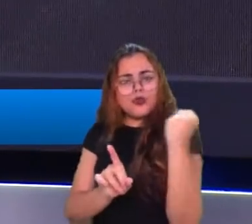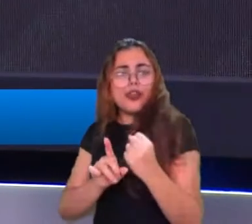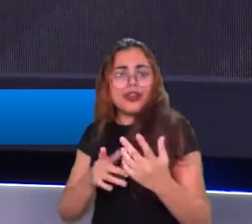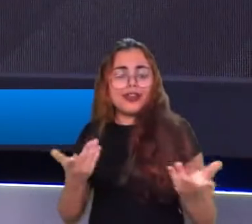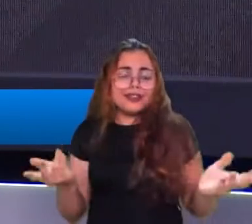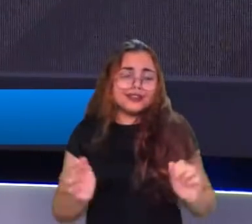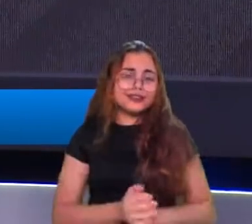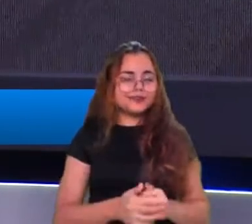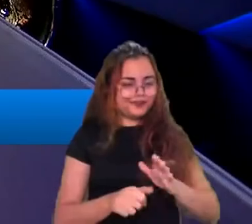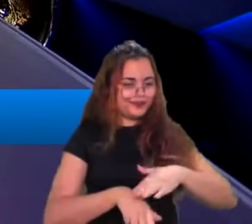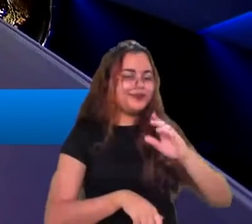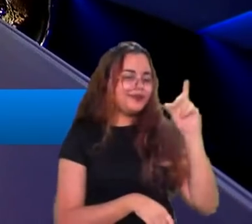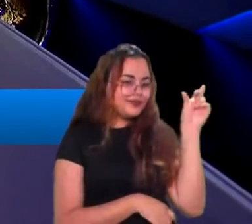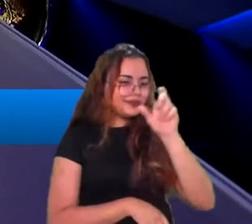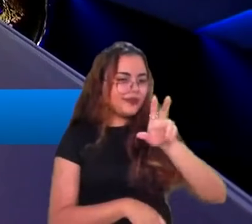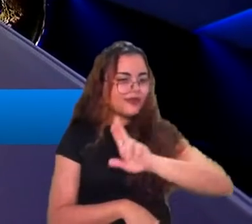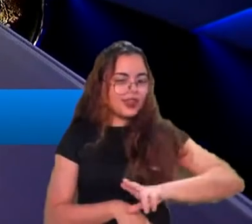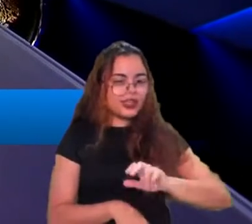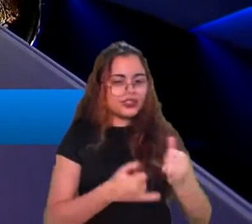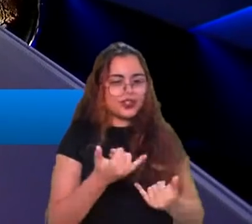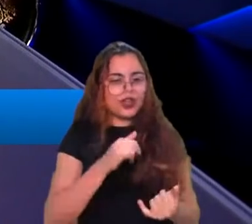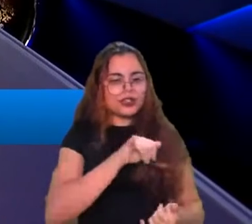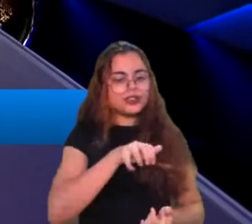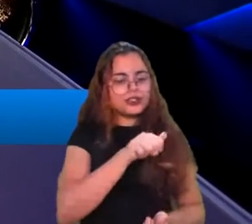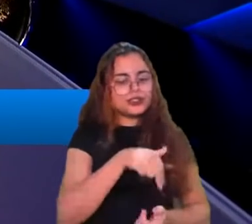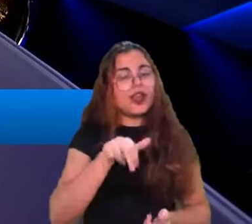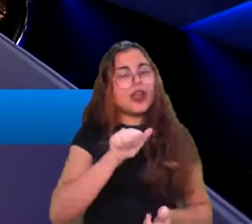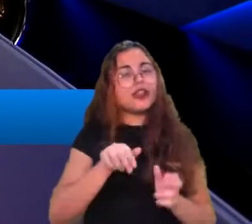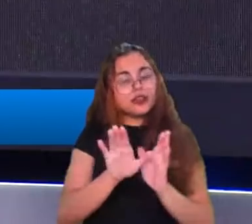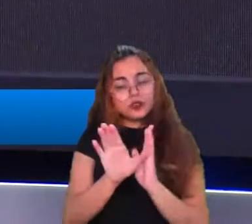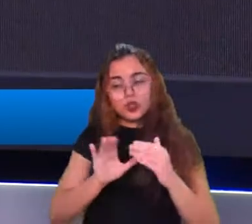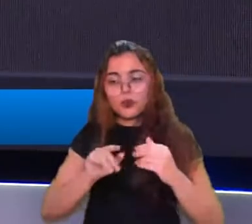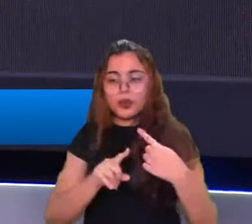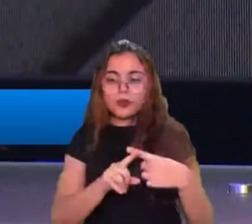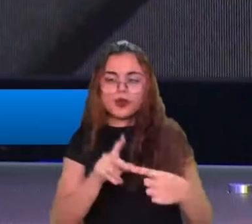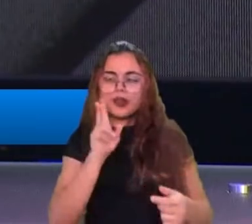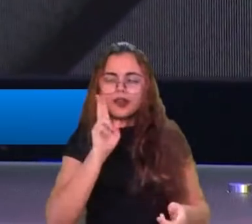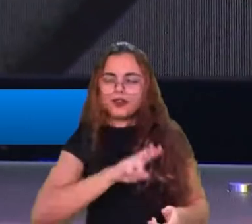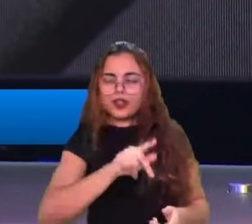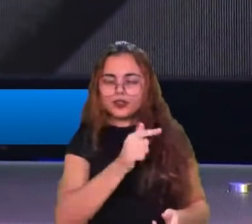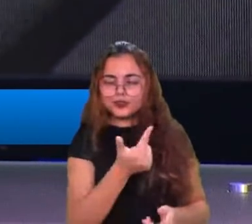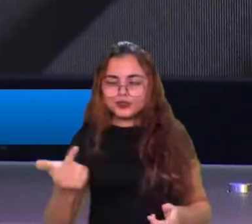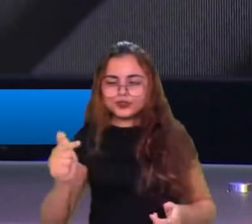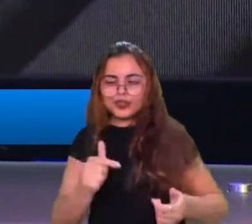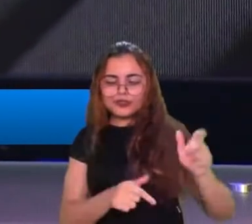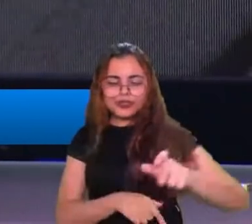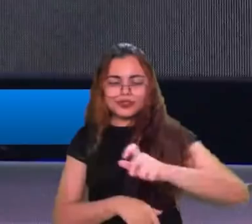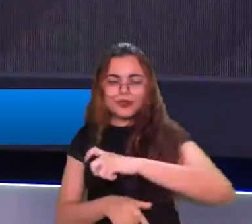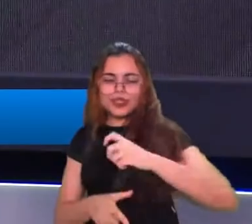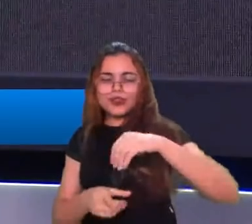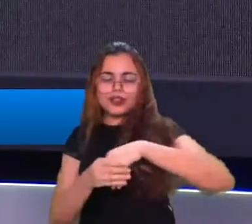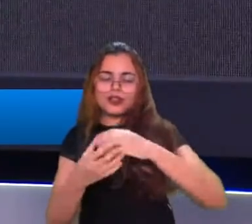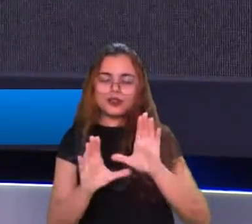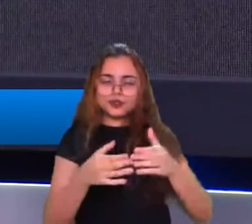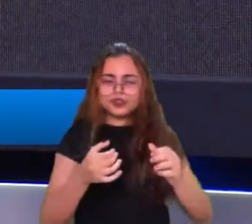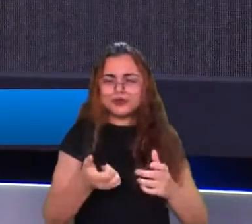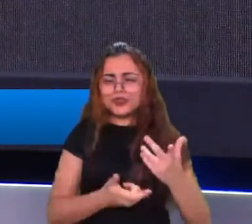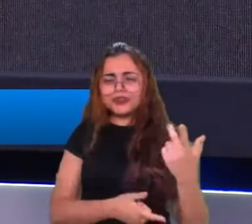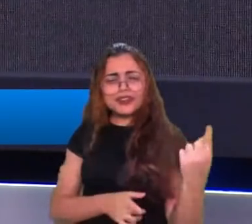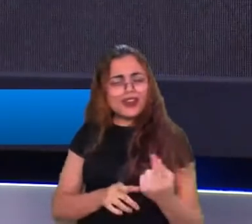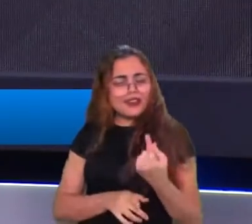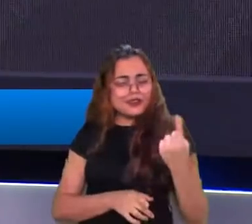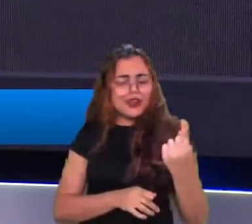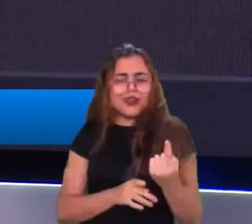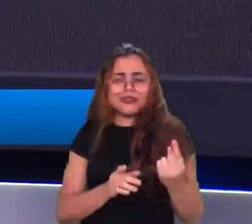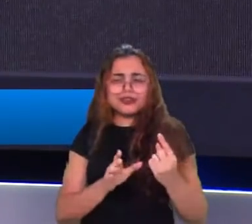porque pelo menos você vê os outros os outros membros do seu time, sabe quando você tá na top lane você tá numa ilha, filho você nem lembra quem é teu parceiro